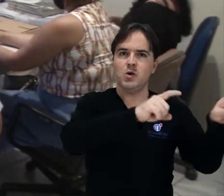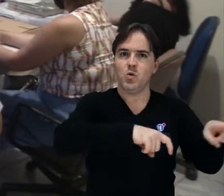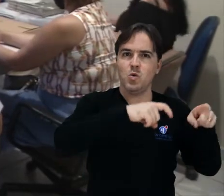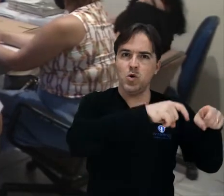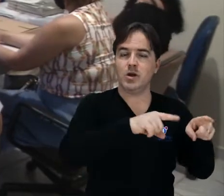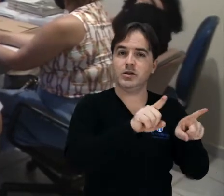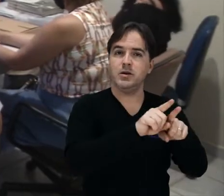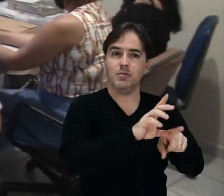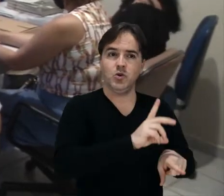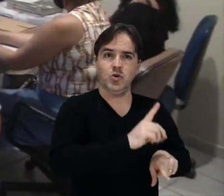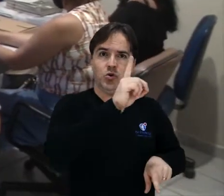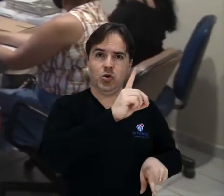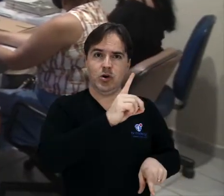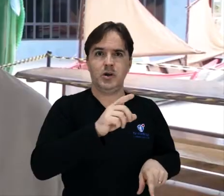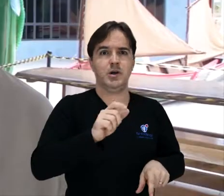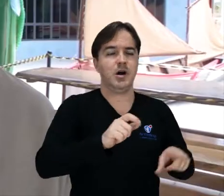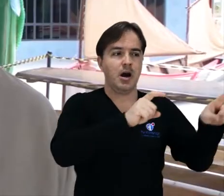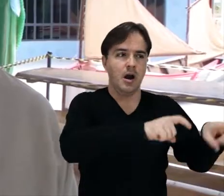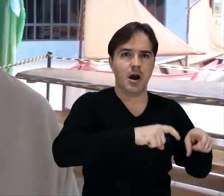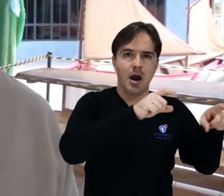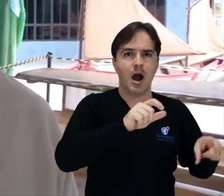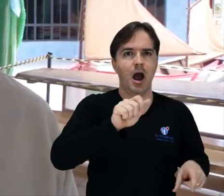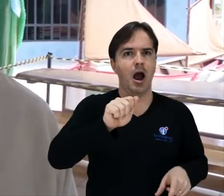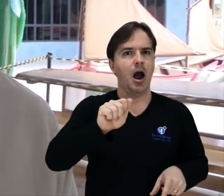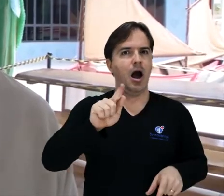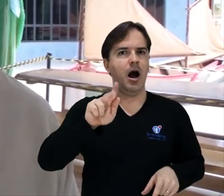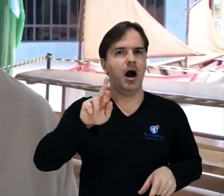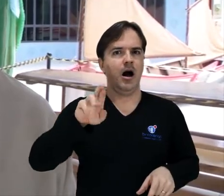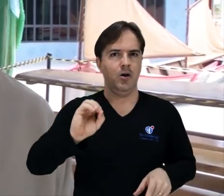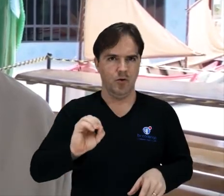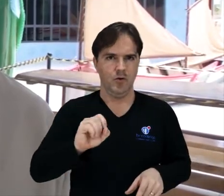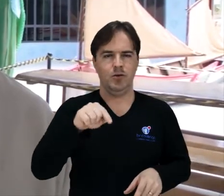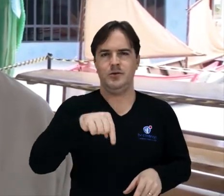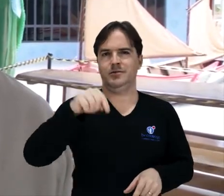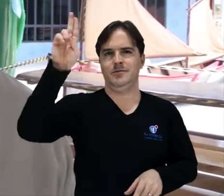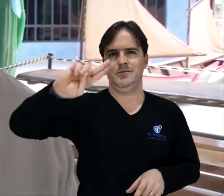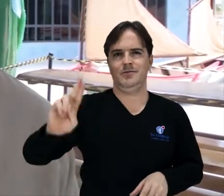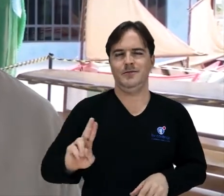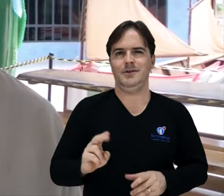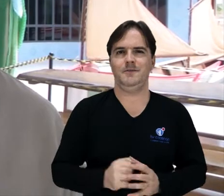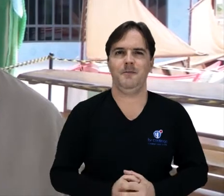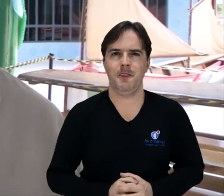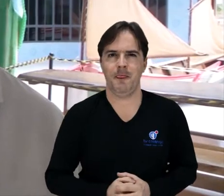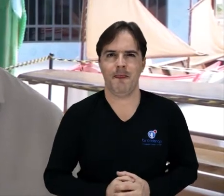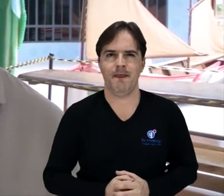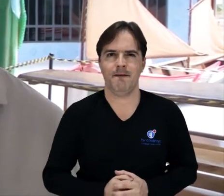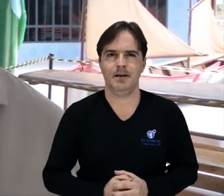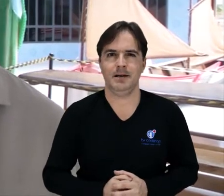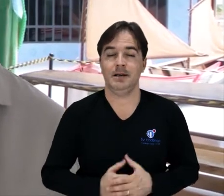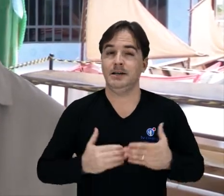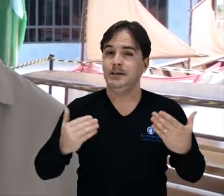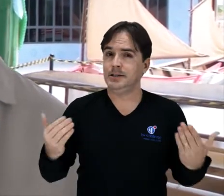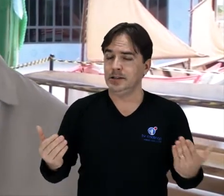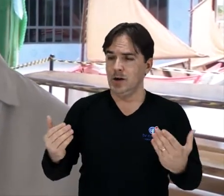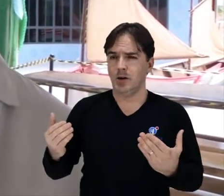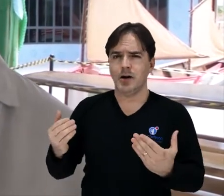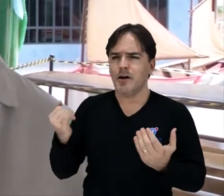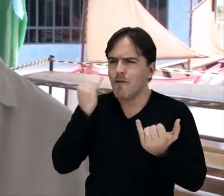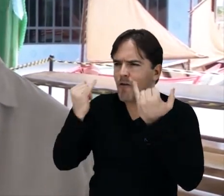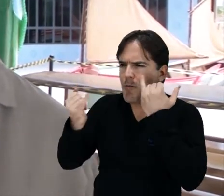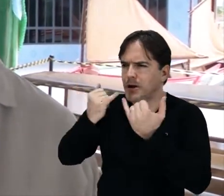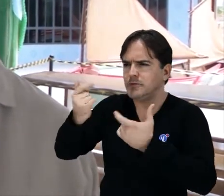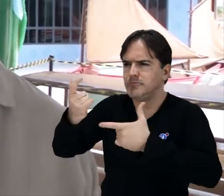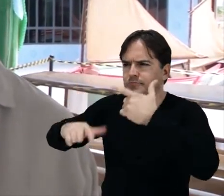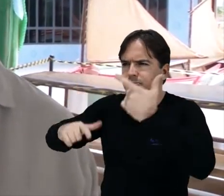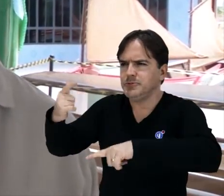agroecologia da Univast. É exatamente a possibilidade de socializar essas informações com o maior